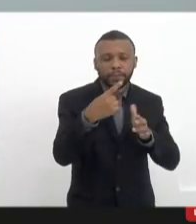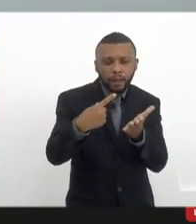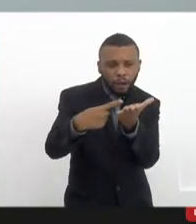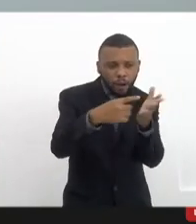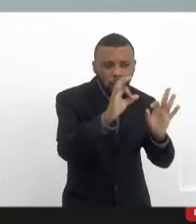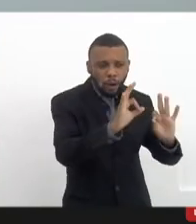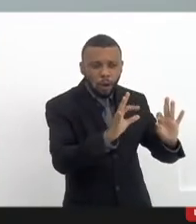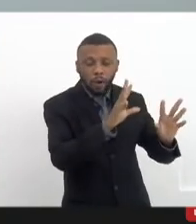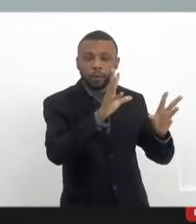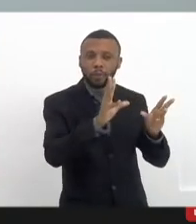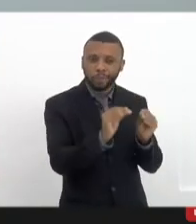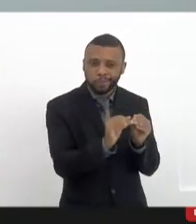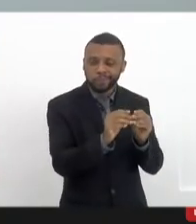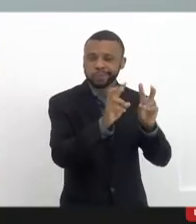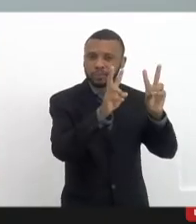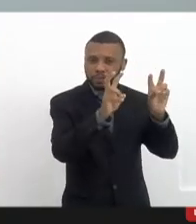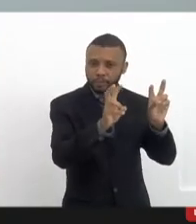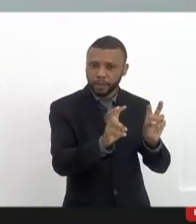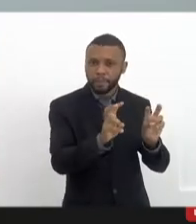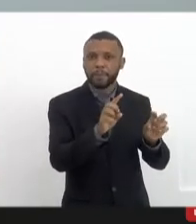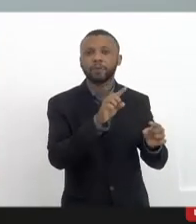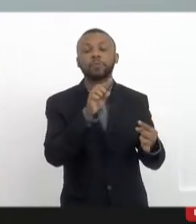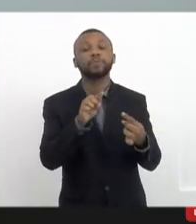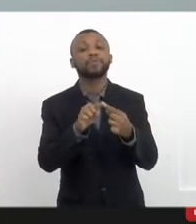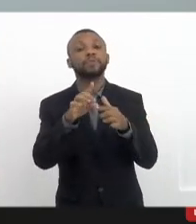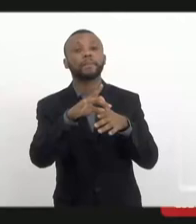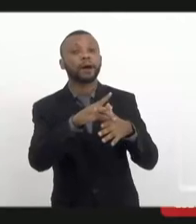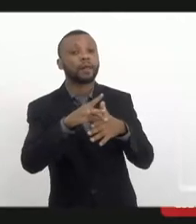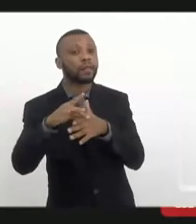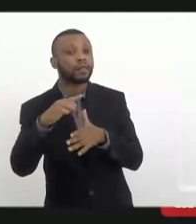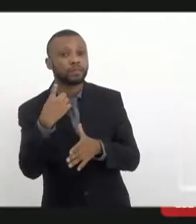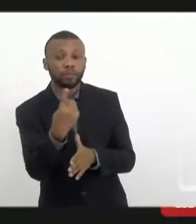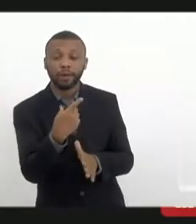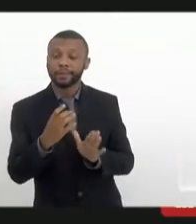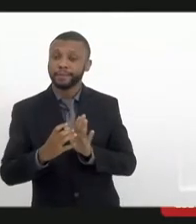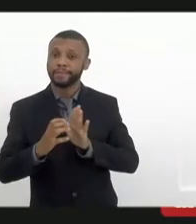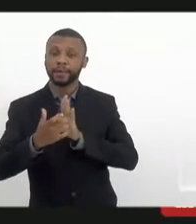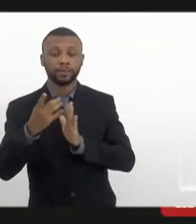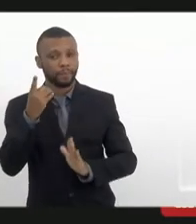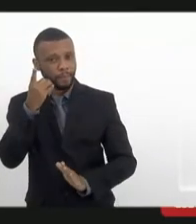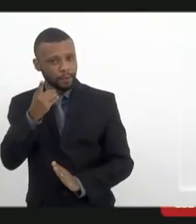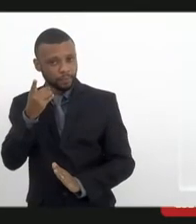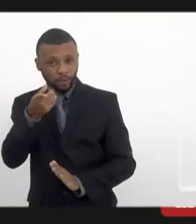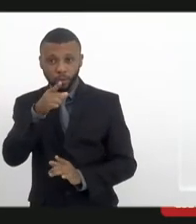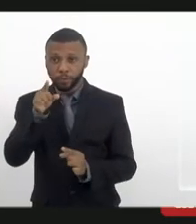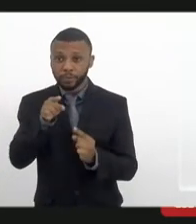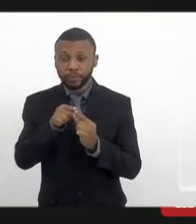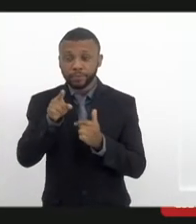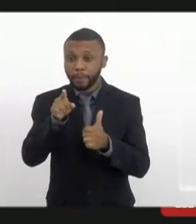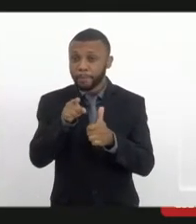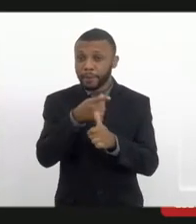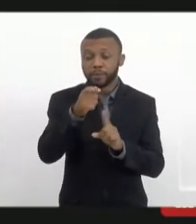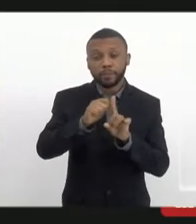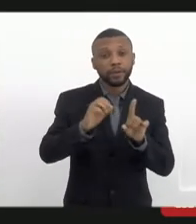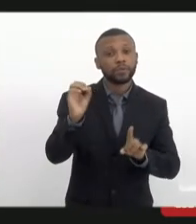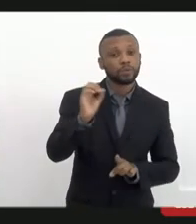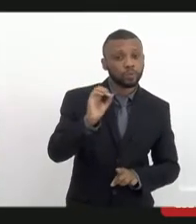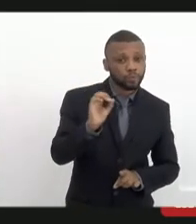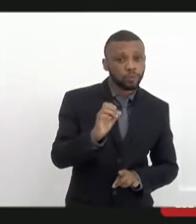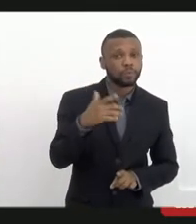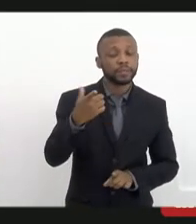objetivos e um programa de trabalho objetivo para a nossa frente, que é nossa. Então, a ideia de a 1º de outubro ter a participação